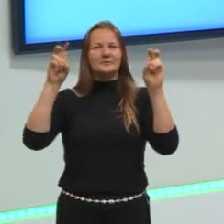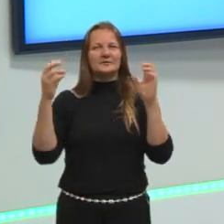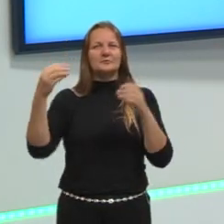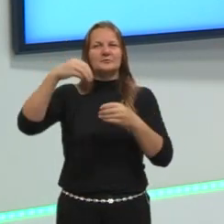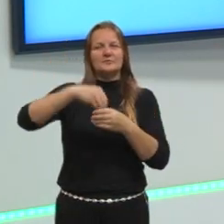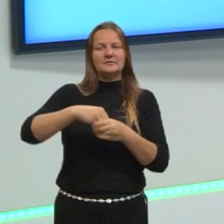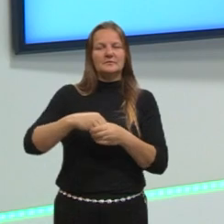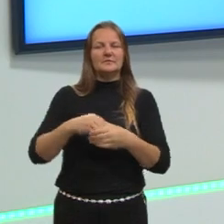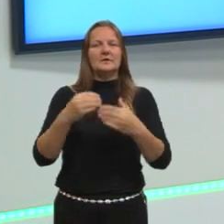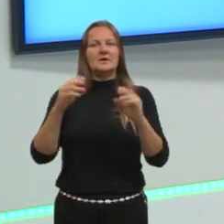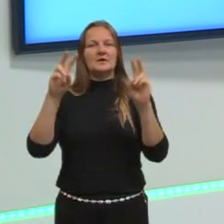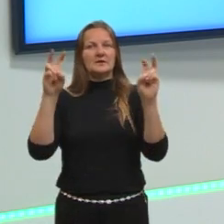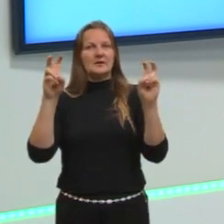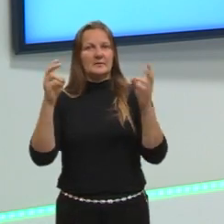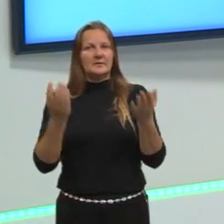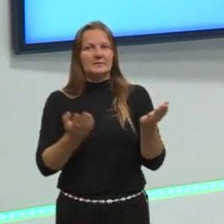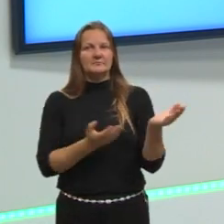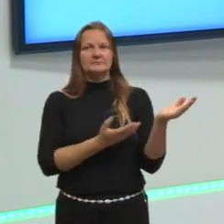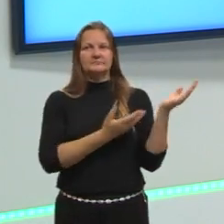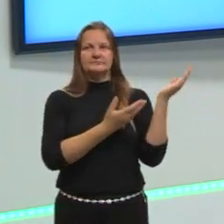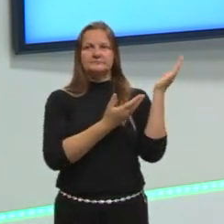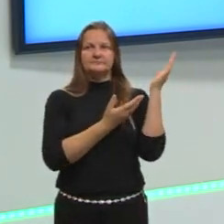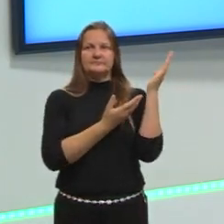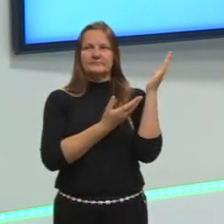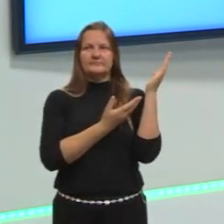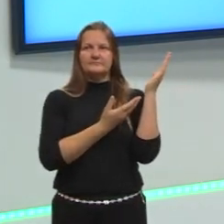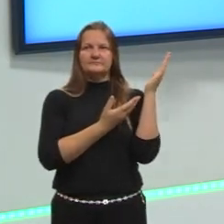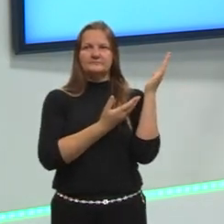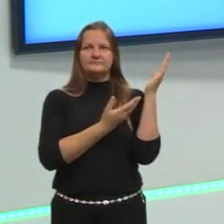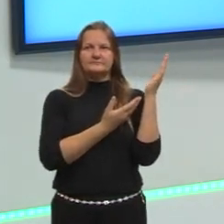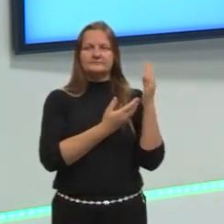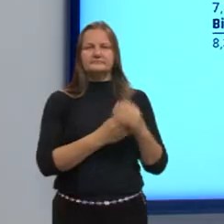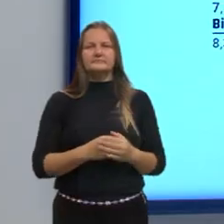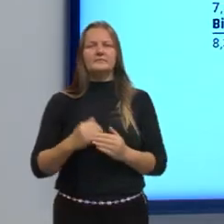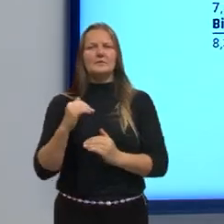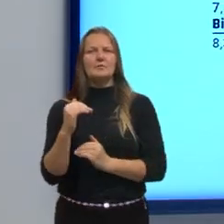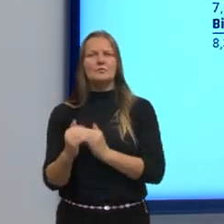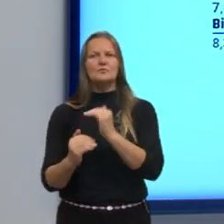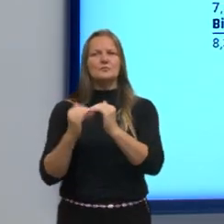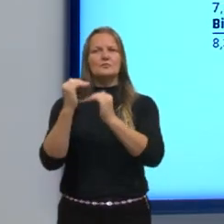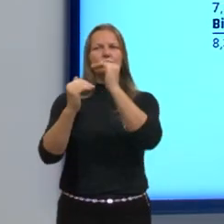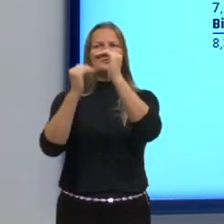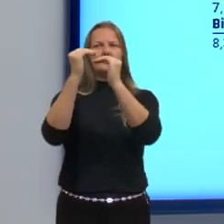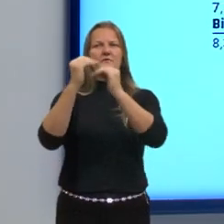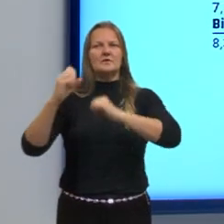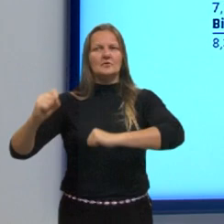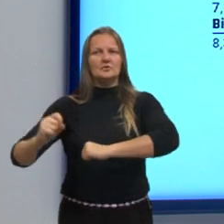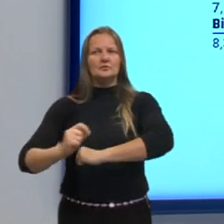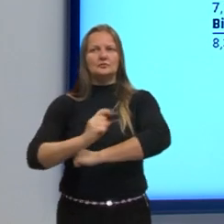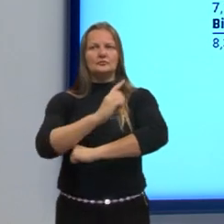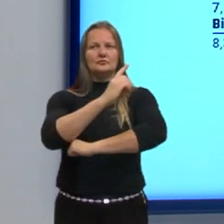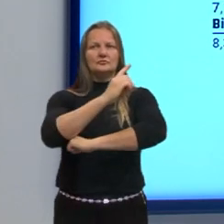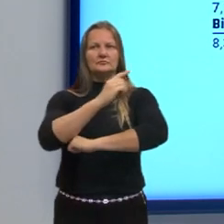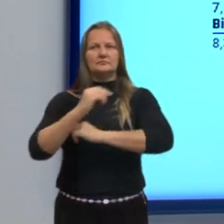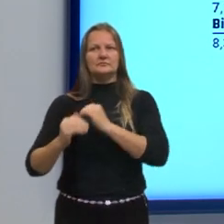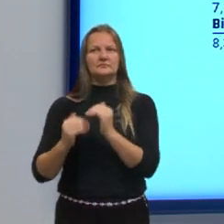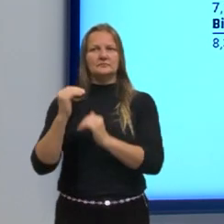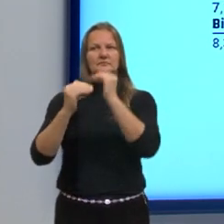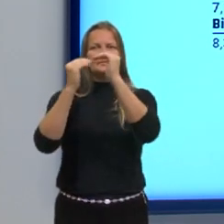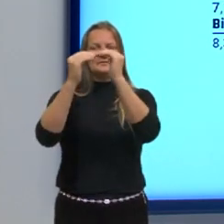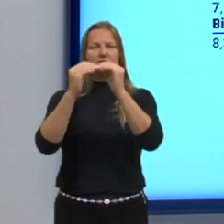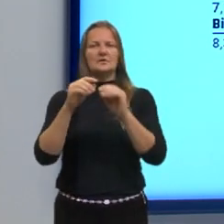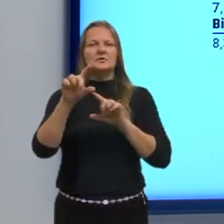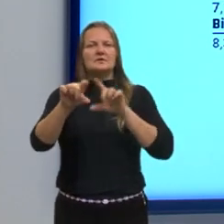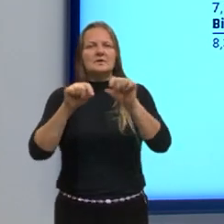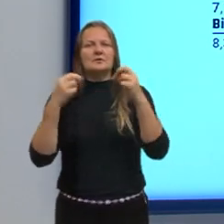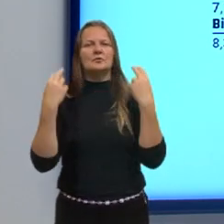dentro desses assuntos. O tema também, evolução, cai bastante, a seleção